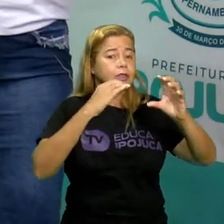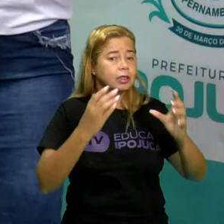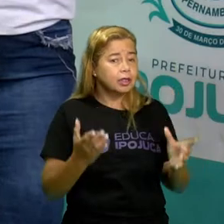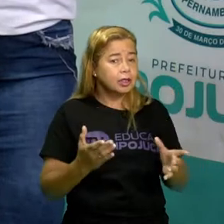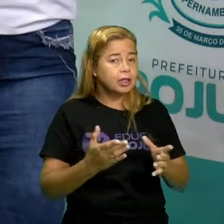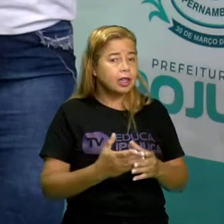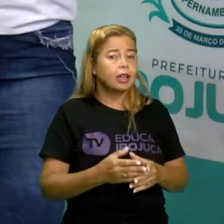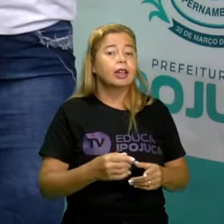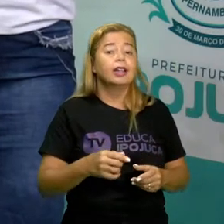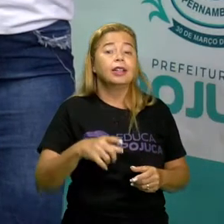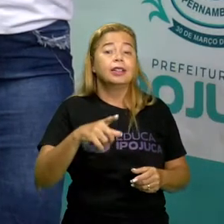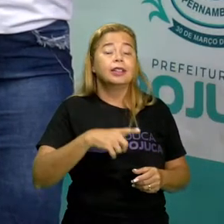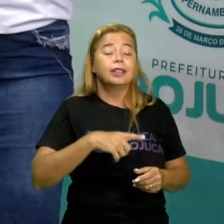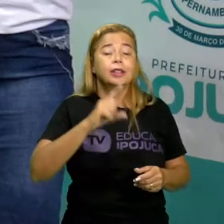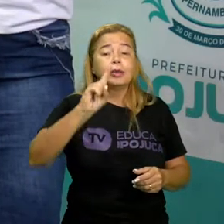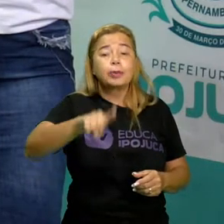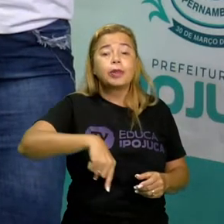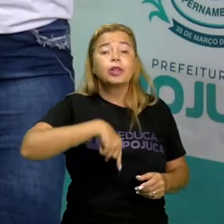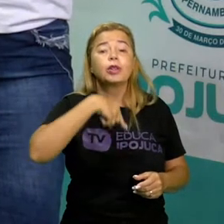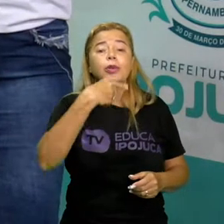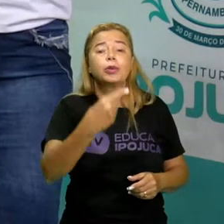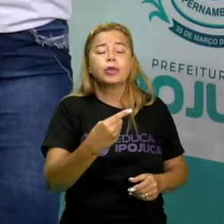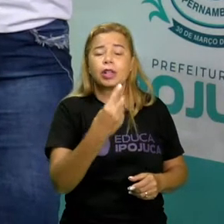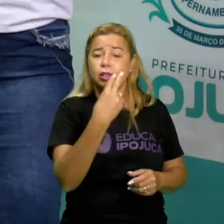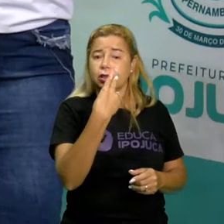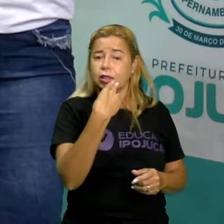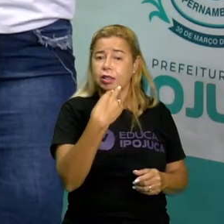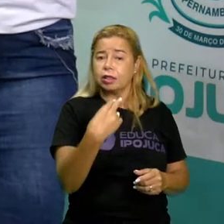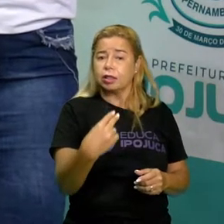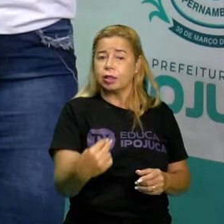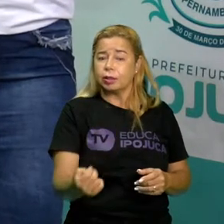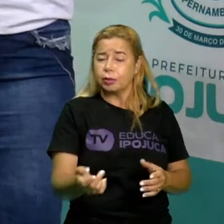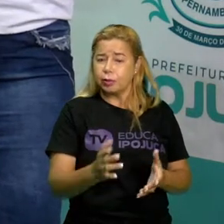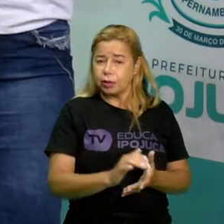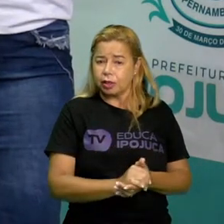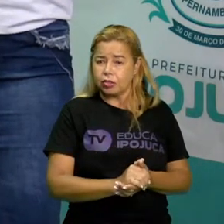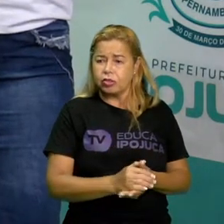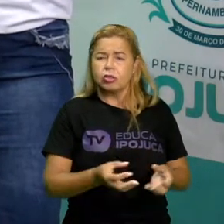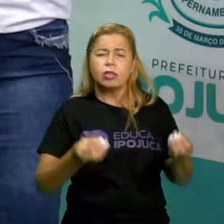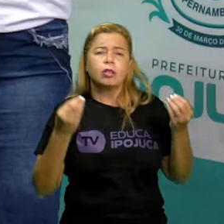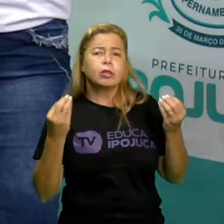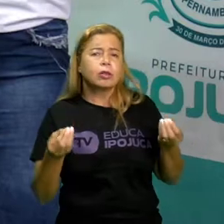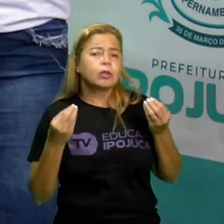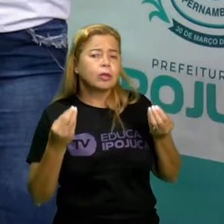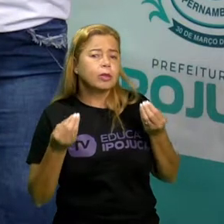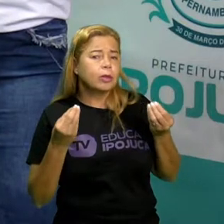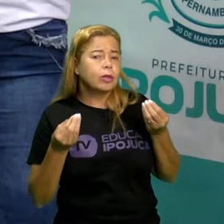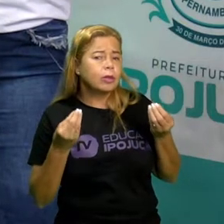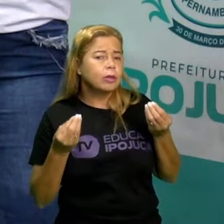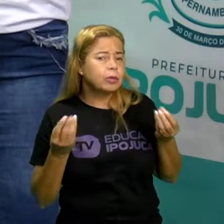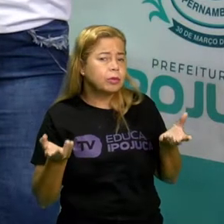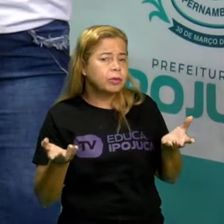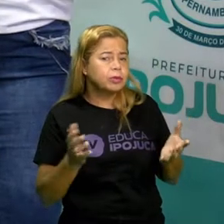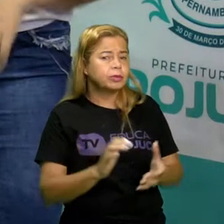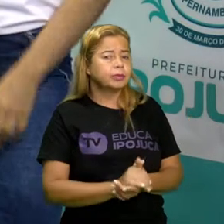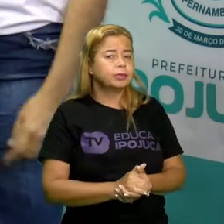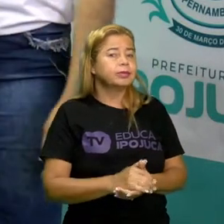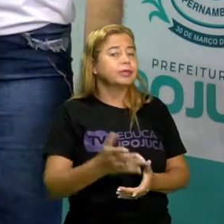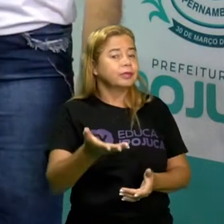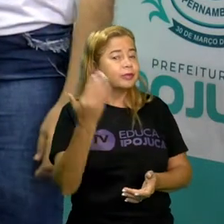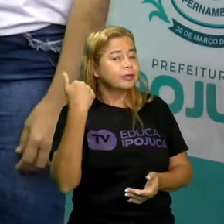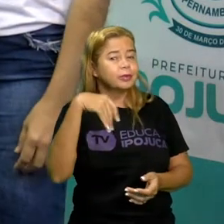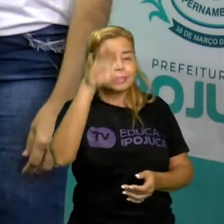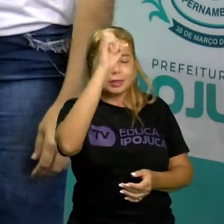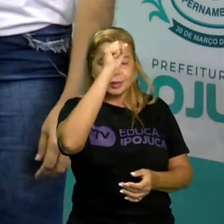como assim professora nós podemos nos comunicar por outras linguagens? nós vamos aprender vamos lá